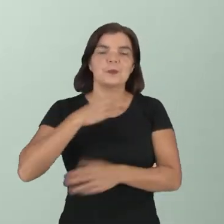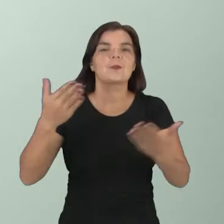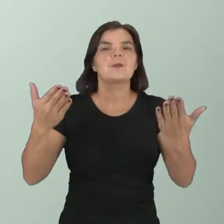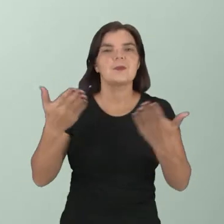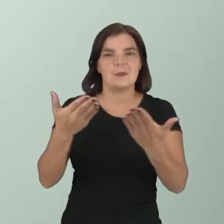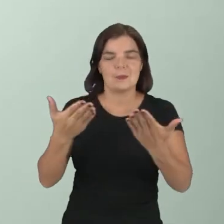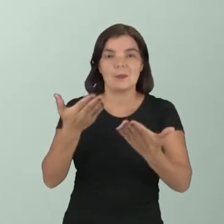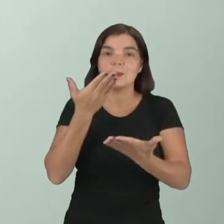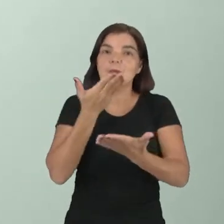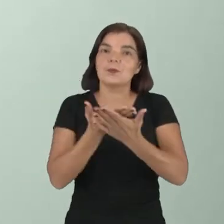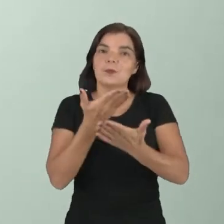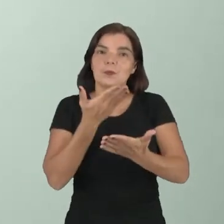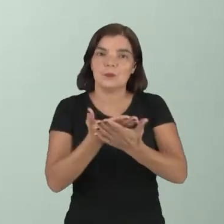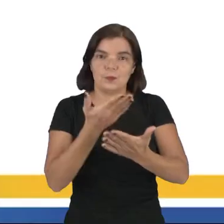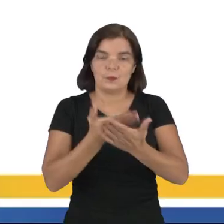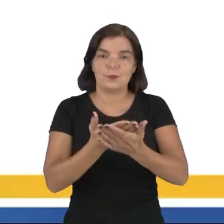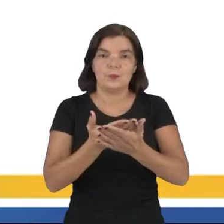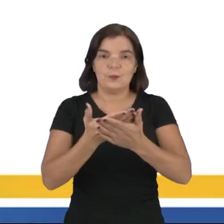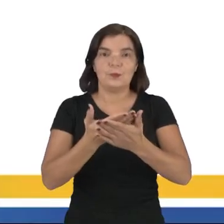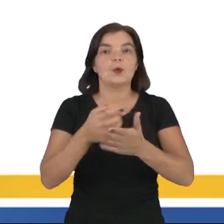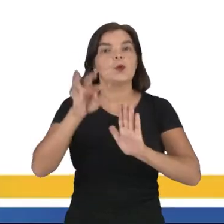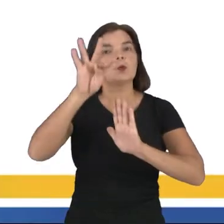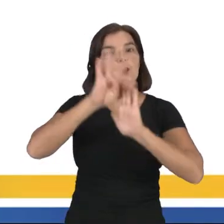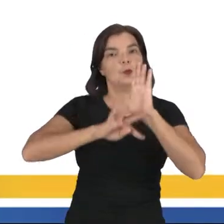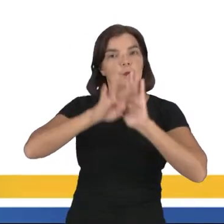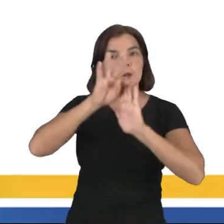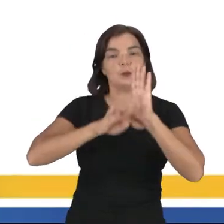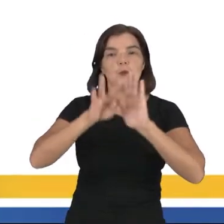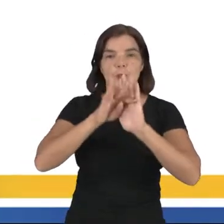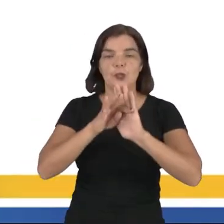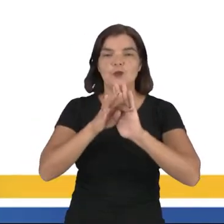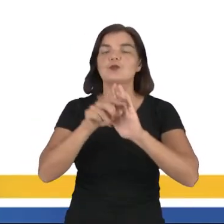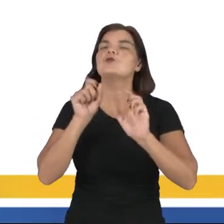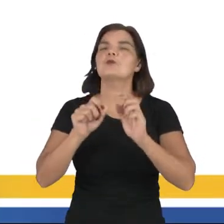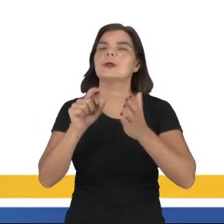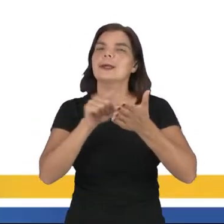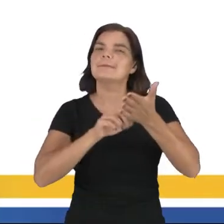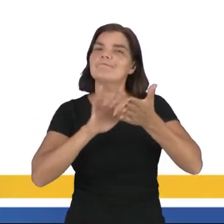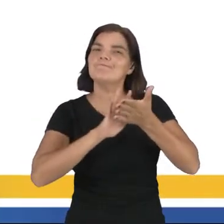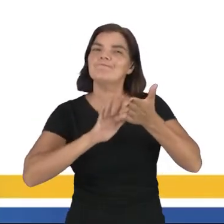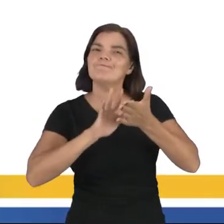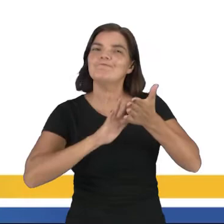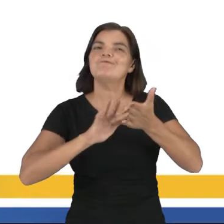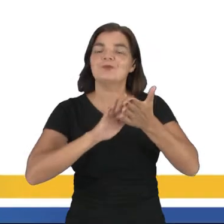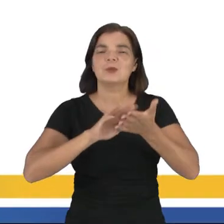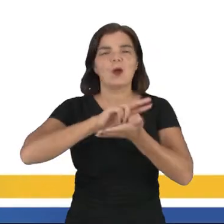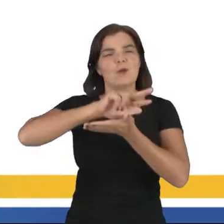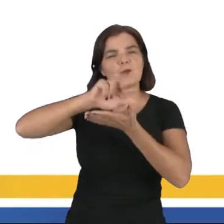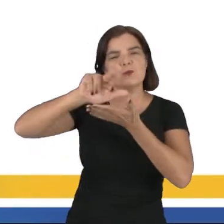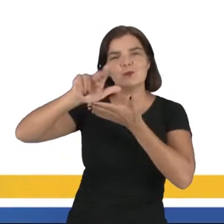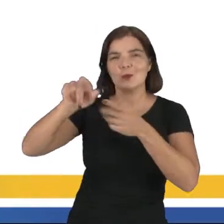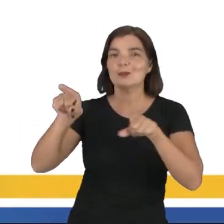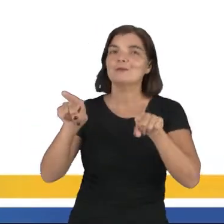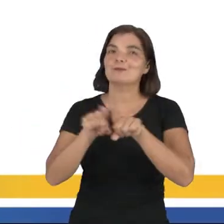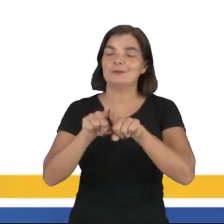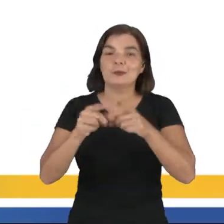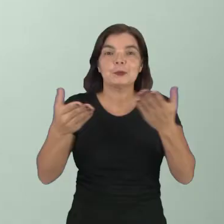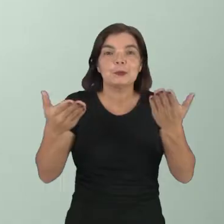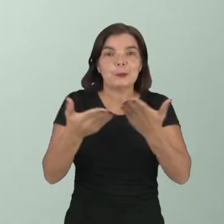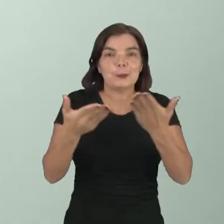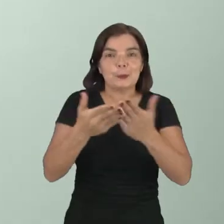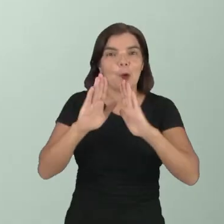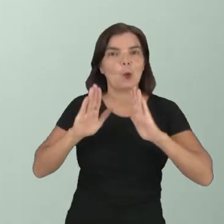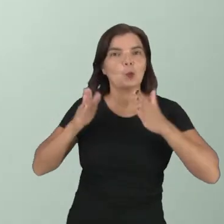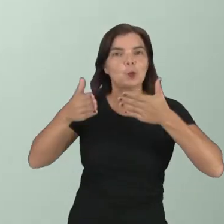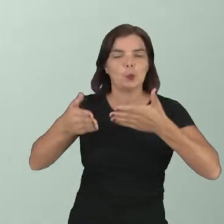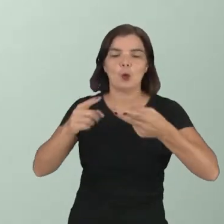Hoje nós vamos falar sobre textos da cultura digital. Há inúmeros textos na cultura digital. Hoje